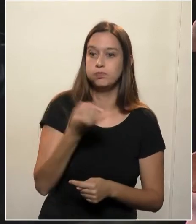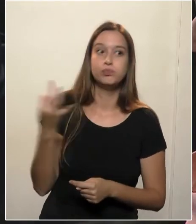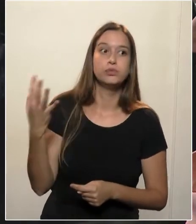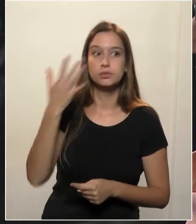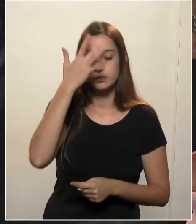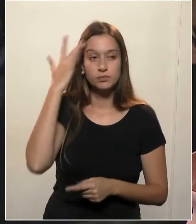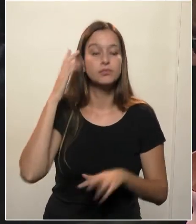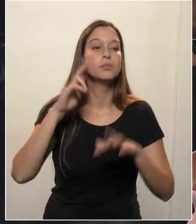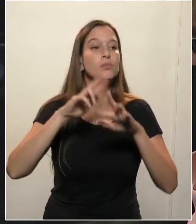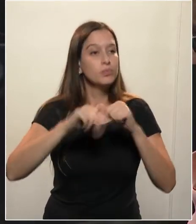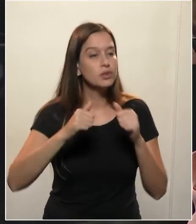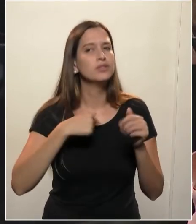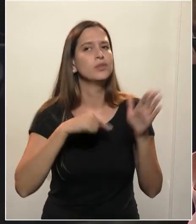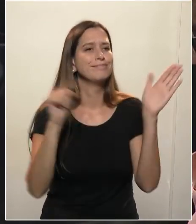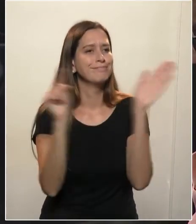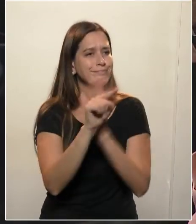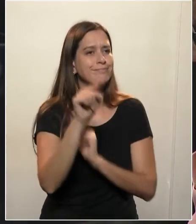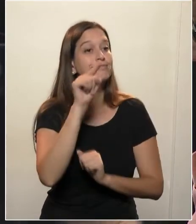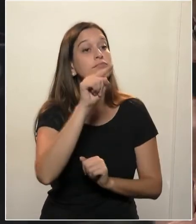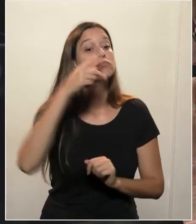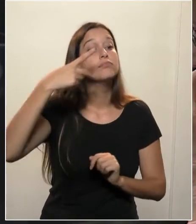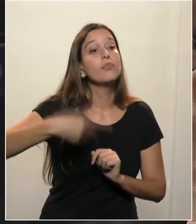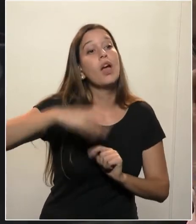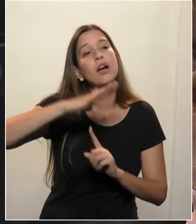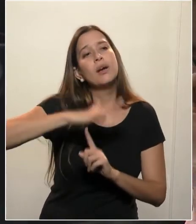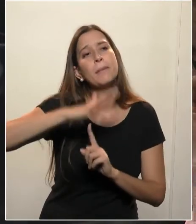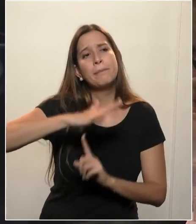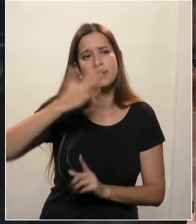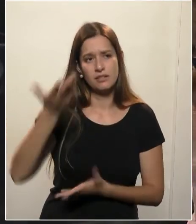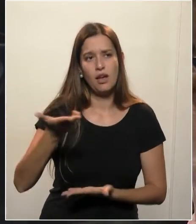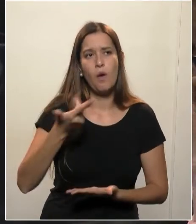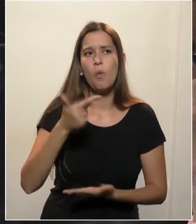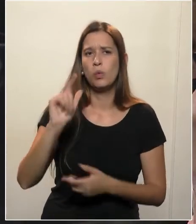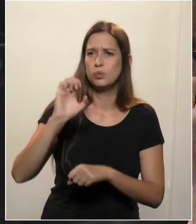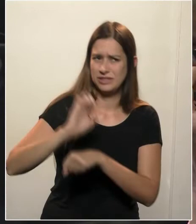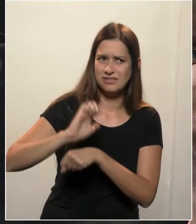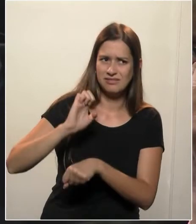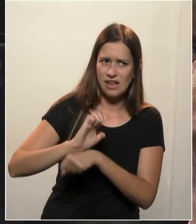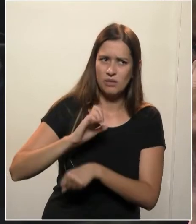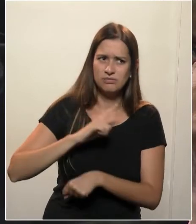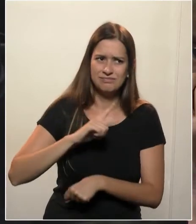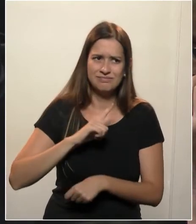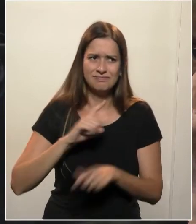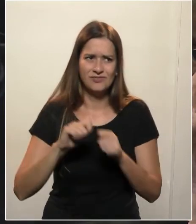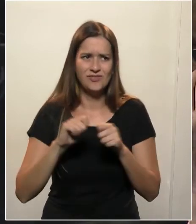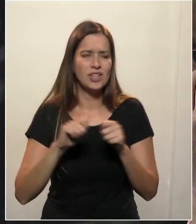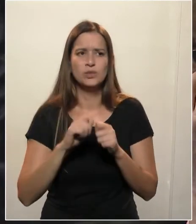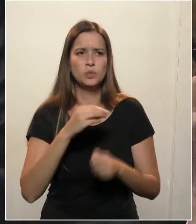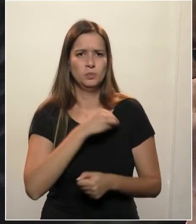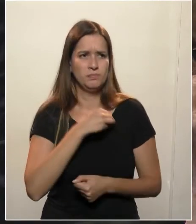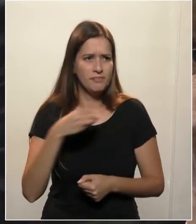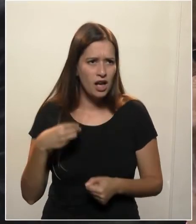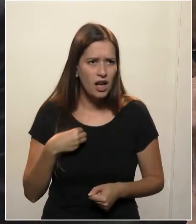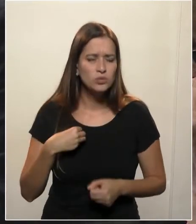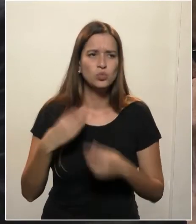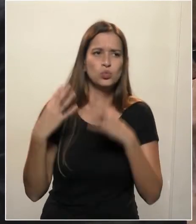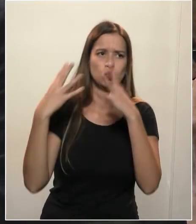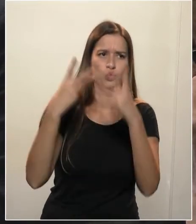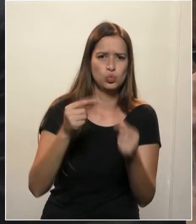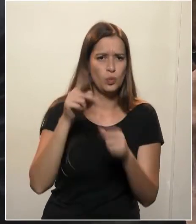positiva do Estado do Paraná e de outros Estados implantarem, de fato, uma campanha de testes em massa em toda a população?